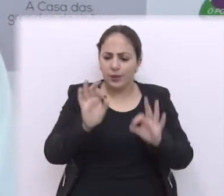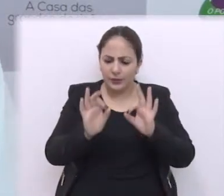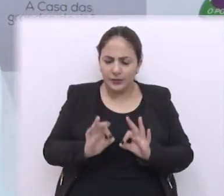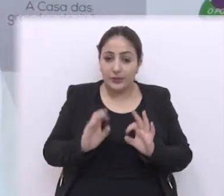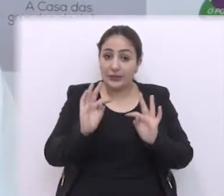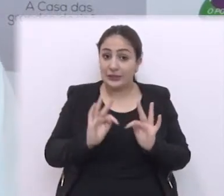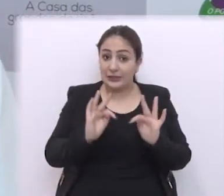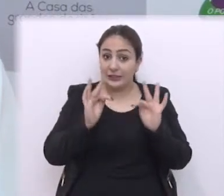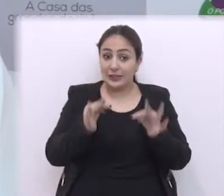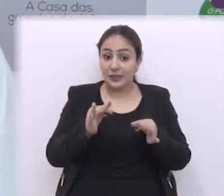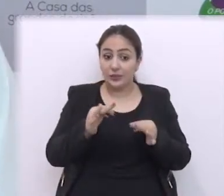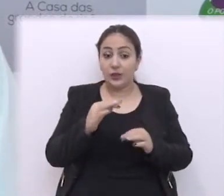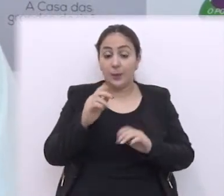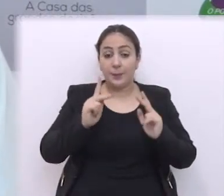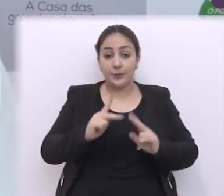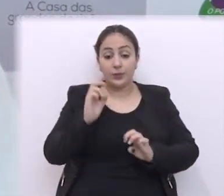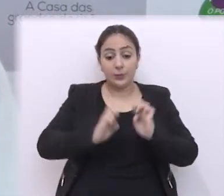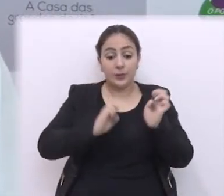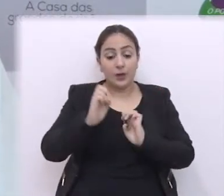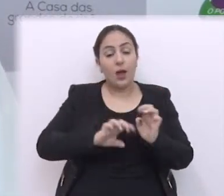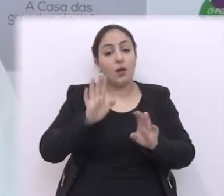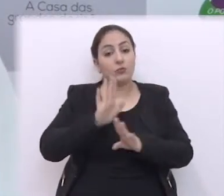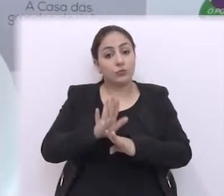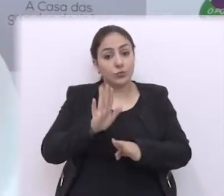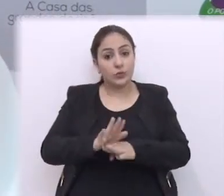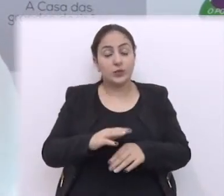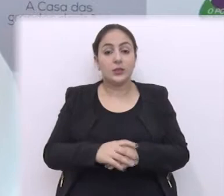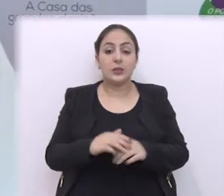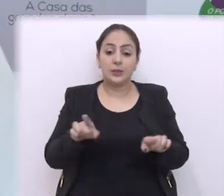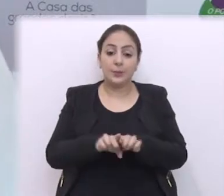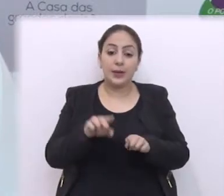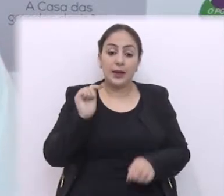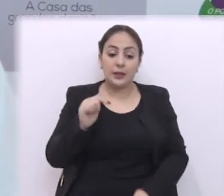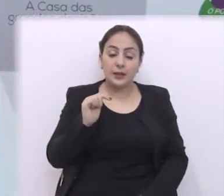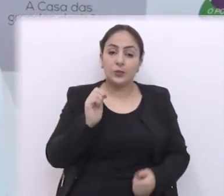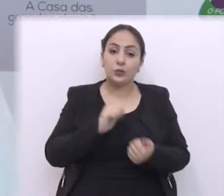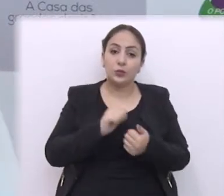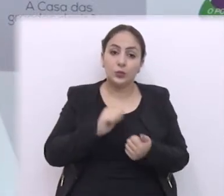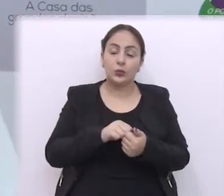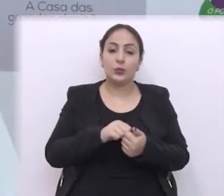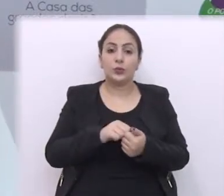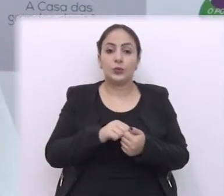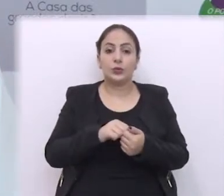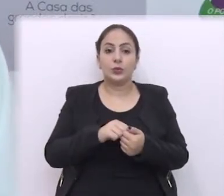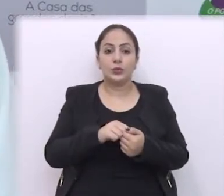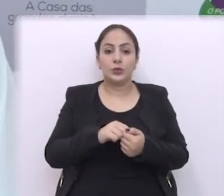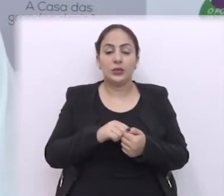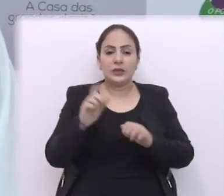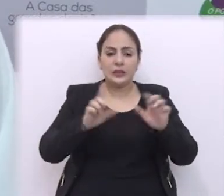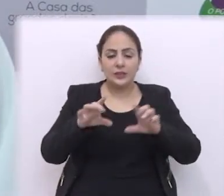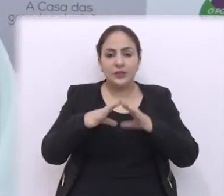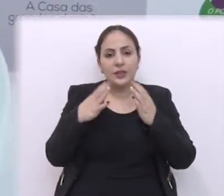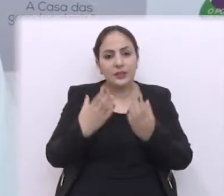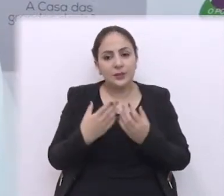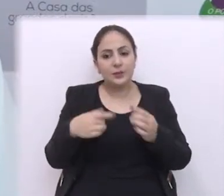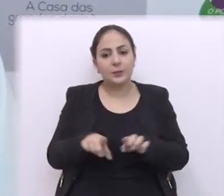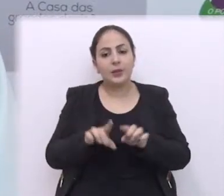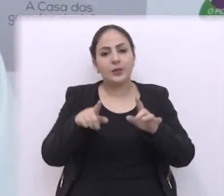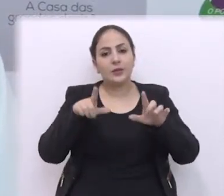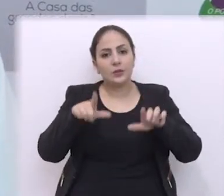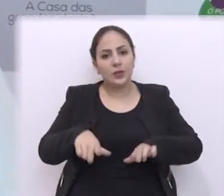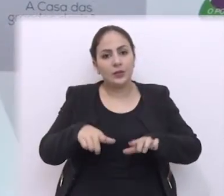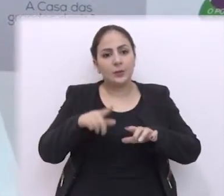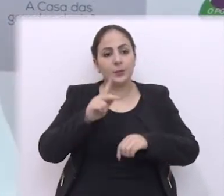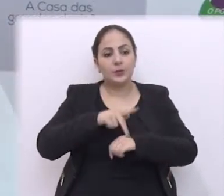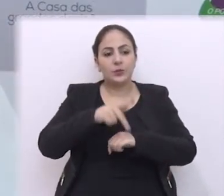deles organizado técnico os empresários realmente colaborem e aqui através da imprensa TV Câmara os órgãos de